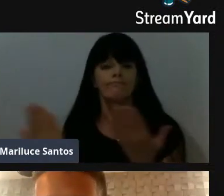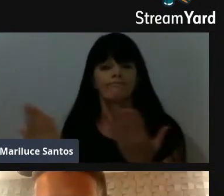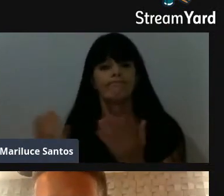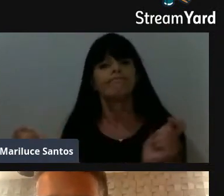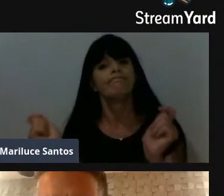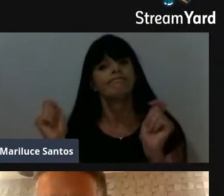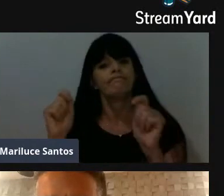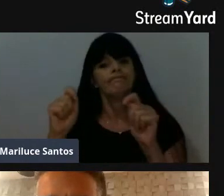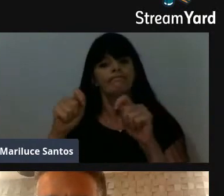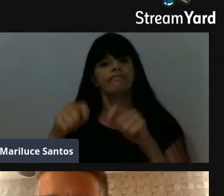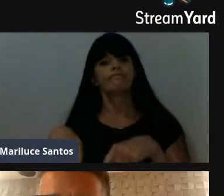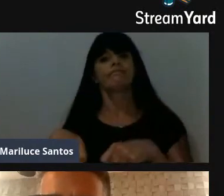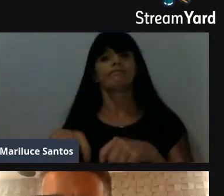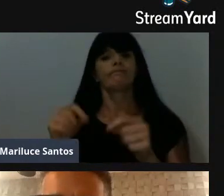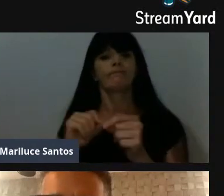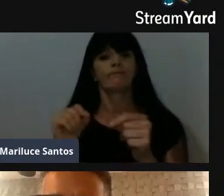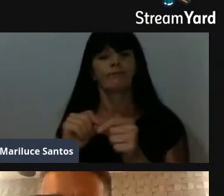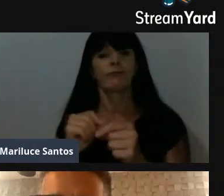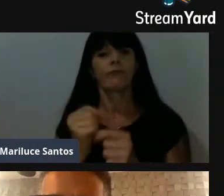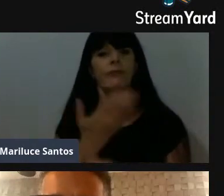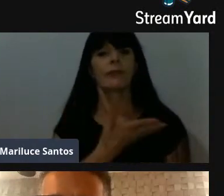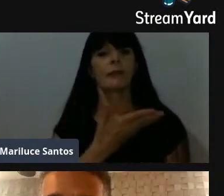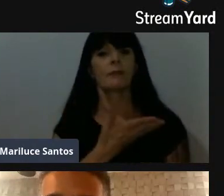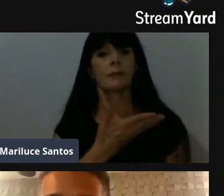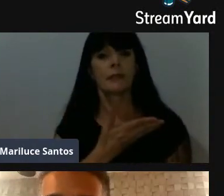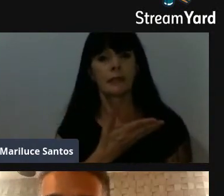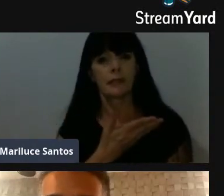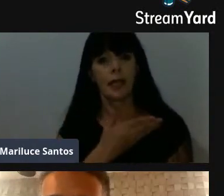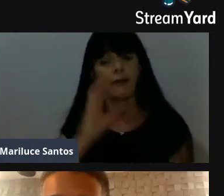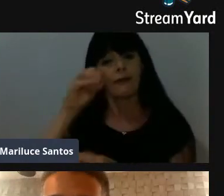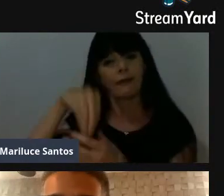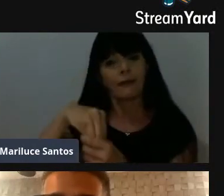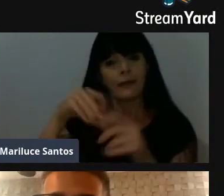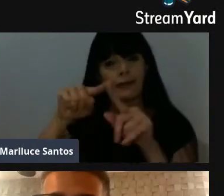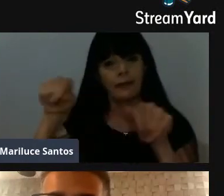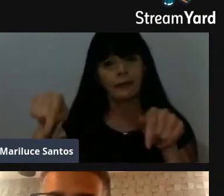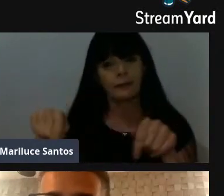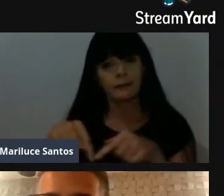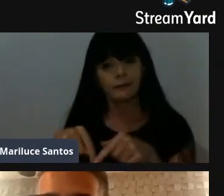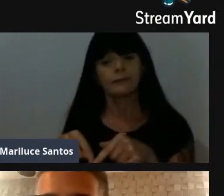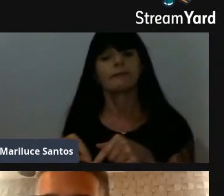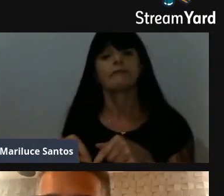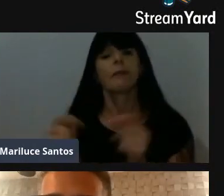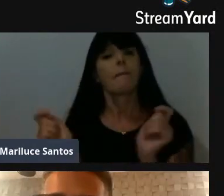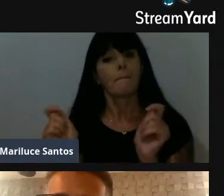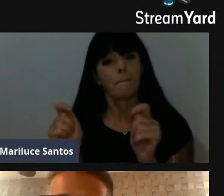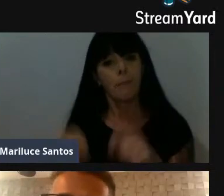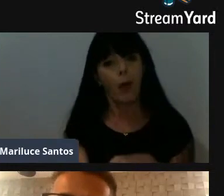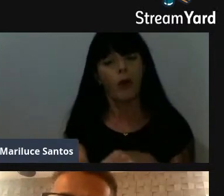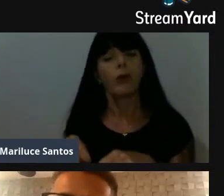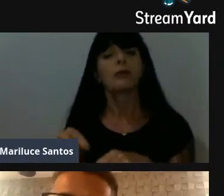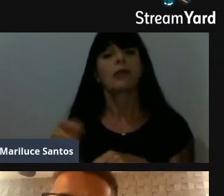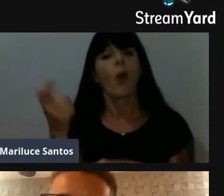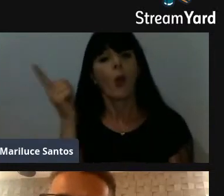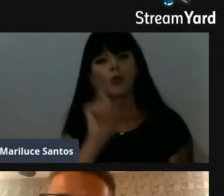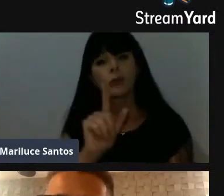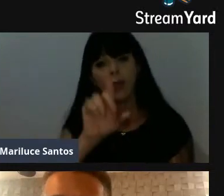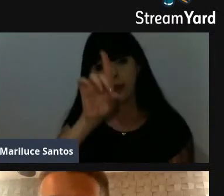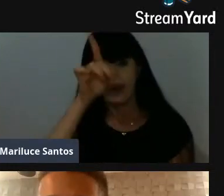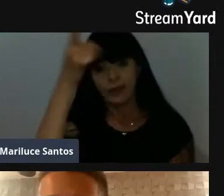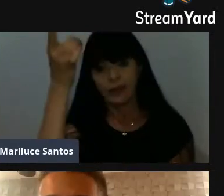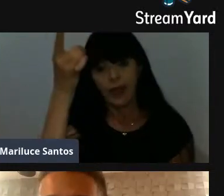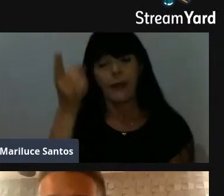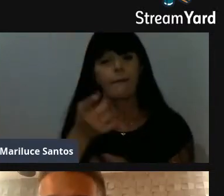fazer amizades bem próximas mesmo, na sala de aula, talvez dali possa surgir a ideia de um grande negócio, de poder